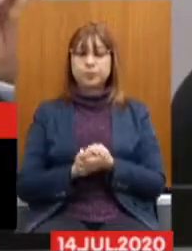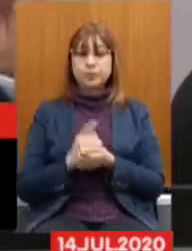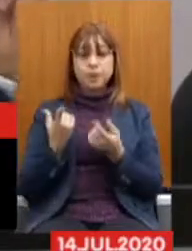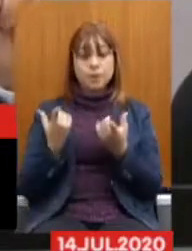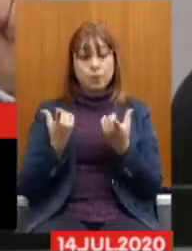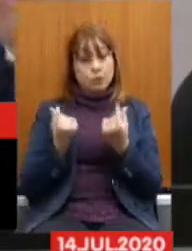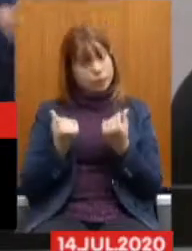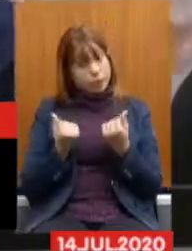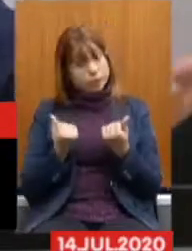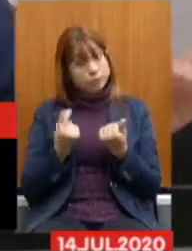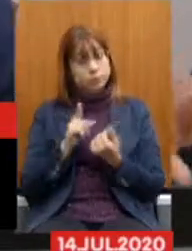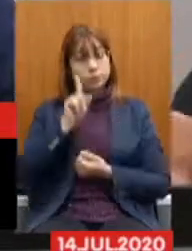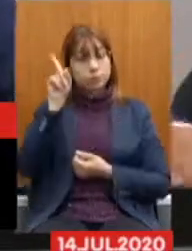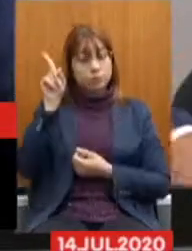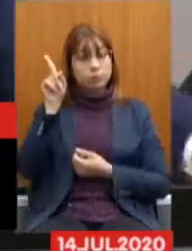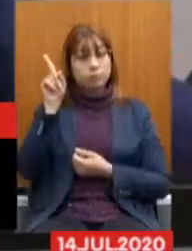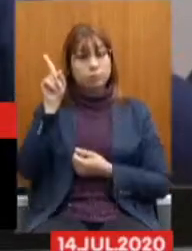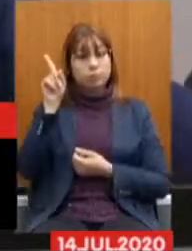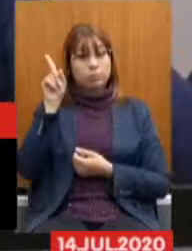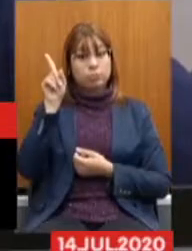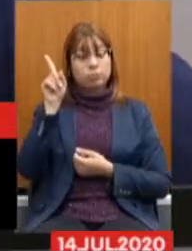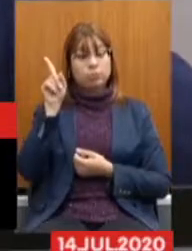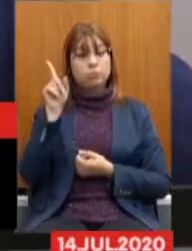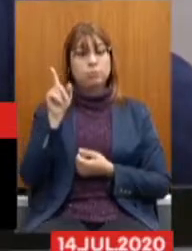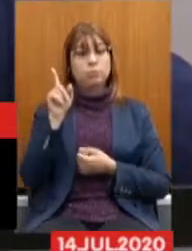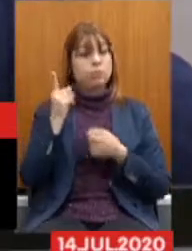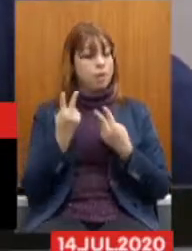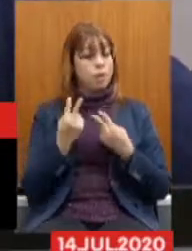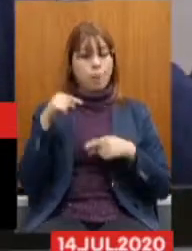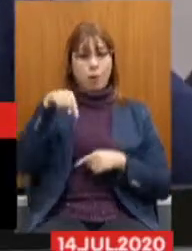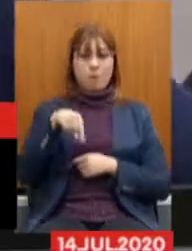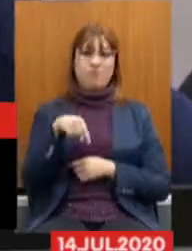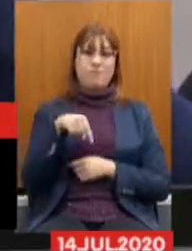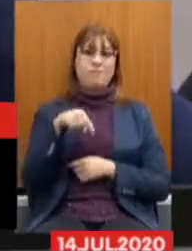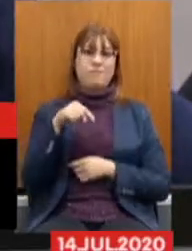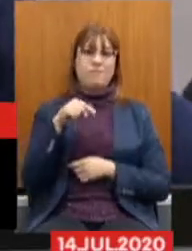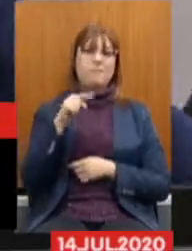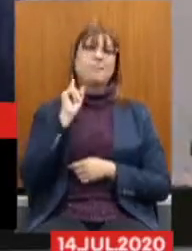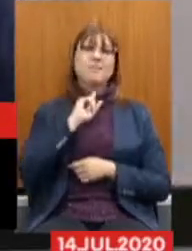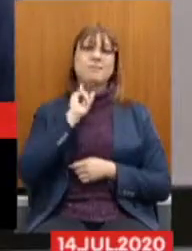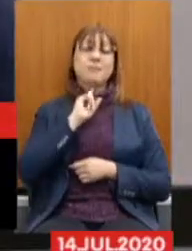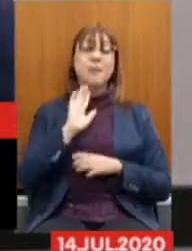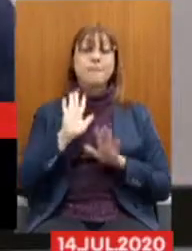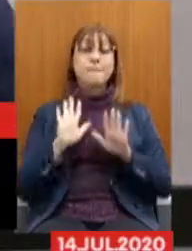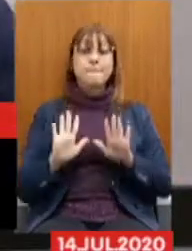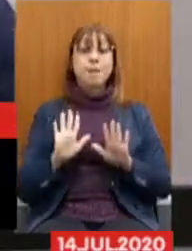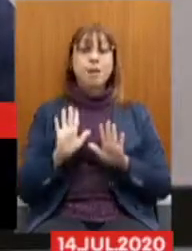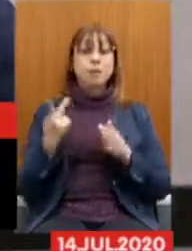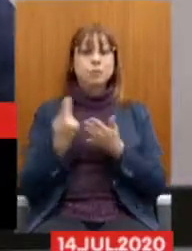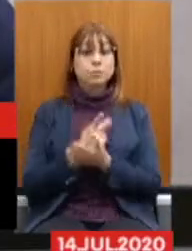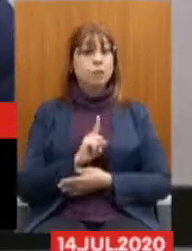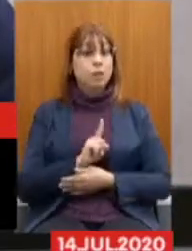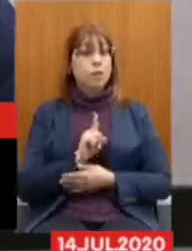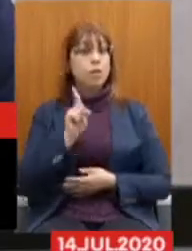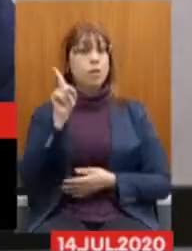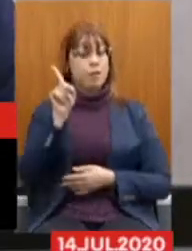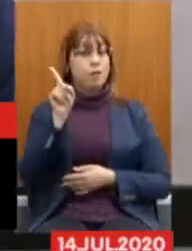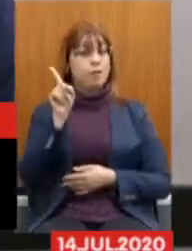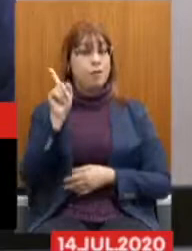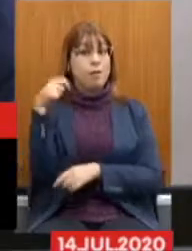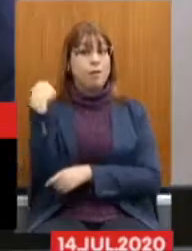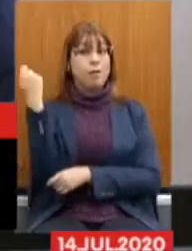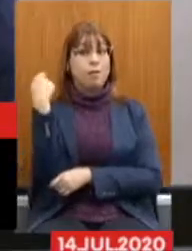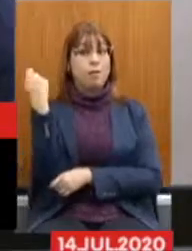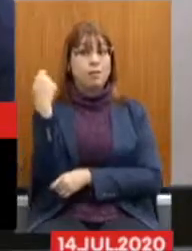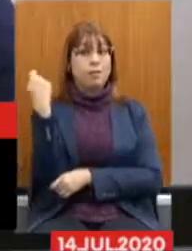financeiramente, pelo Estado, é a mesma de Minas Gerais. Só que o que foi feito no Estado do Rio Grande